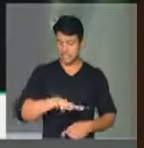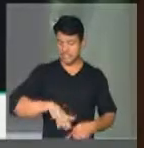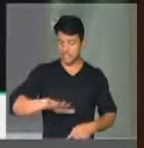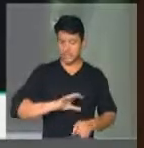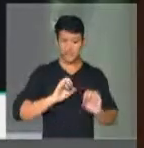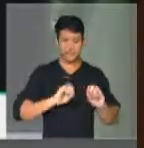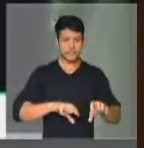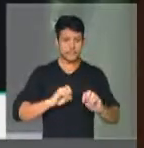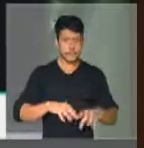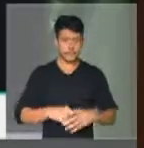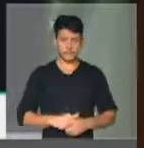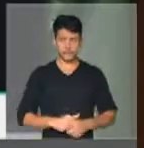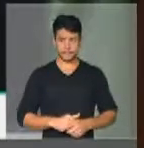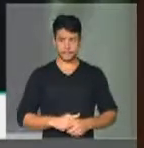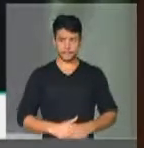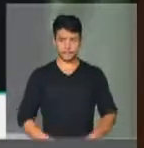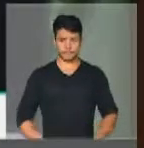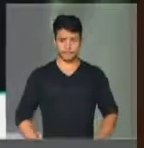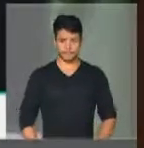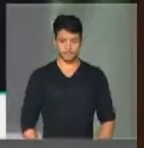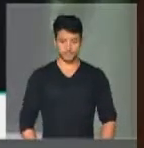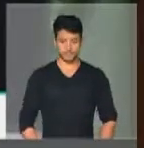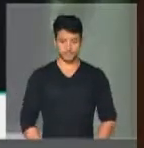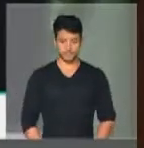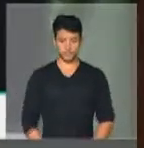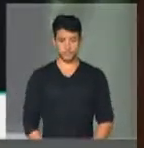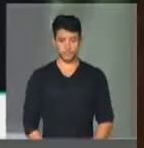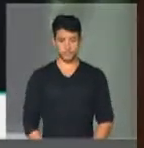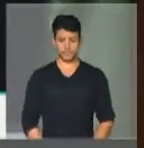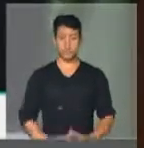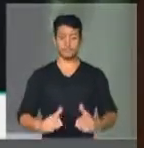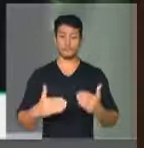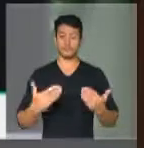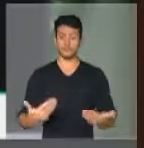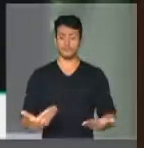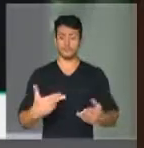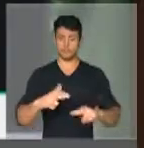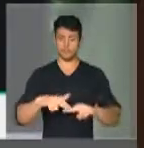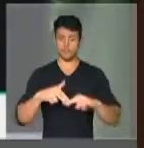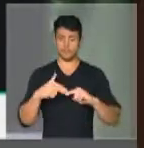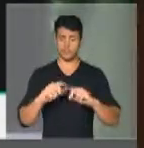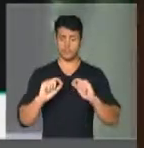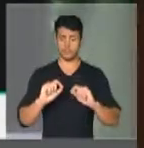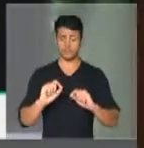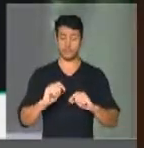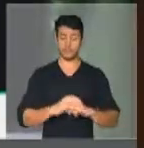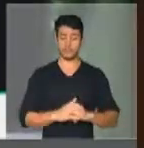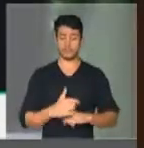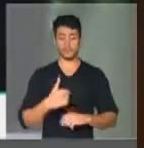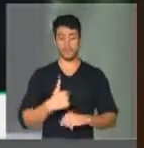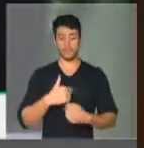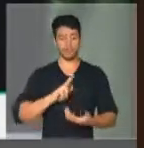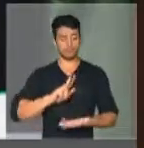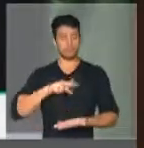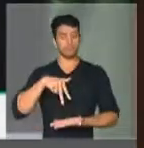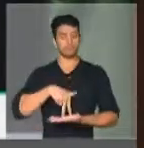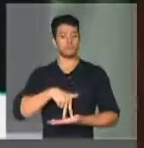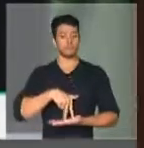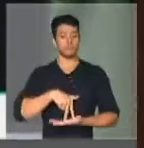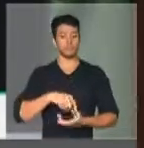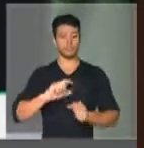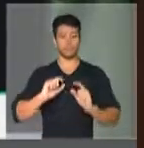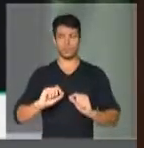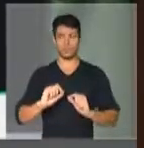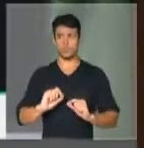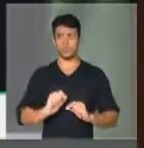educacional. Senhor presidente, por isso, senhor presidente, é que eu me levanto e